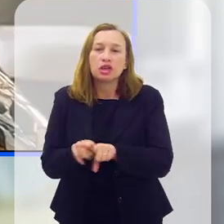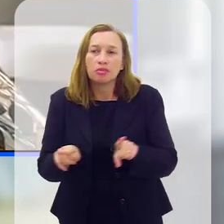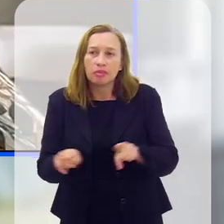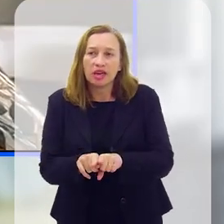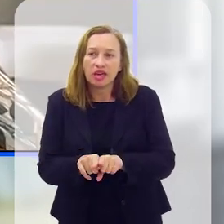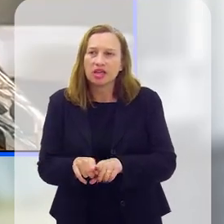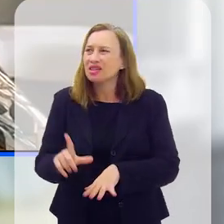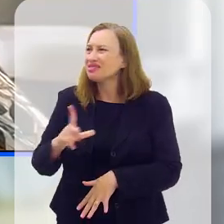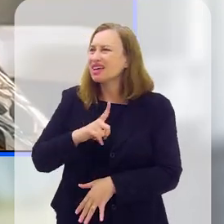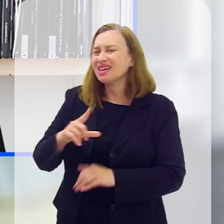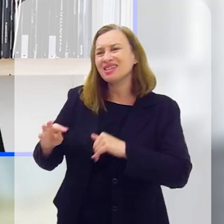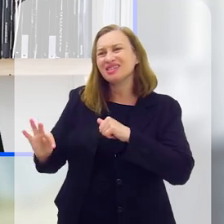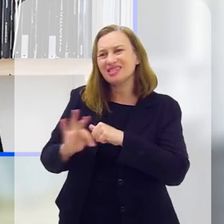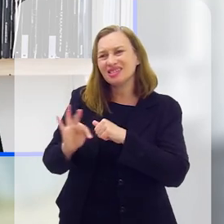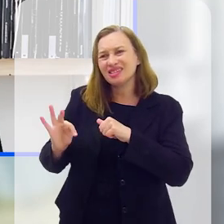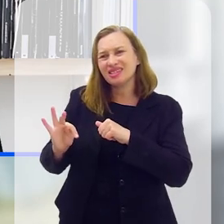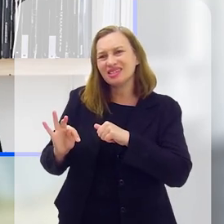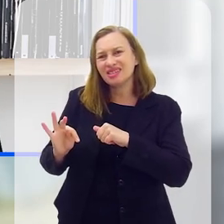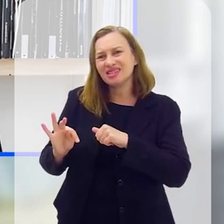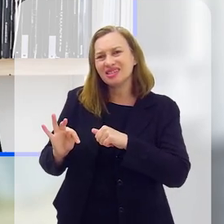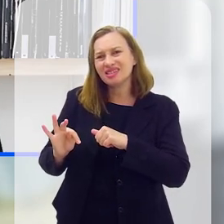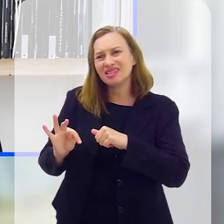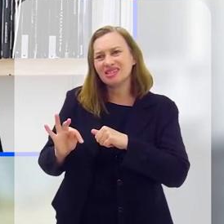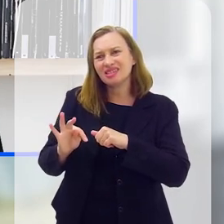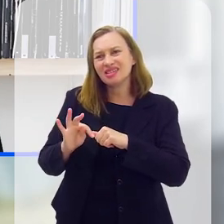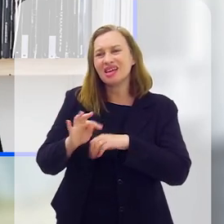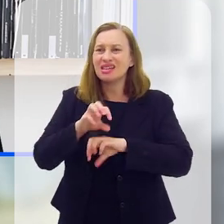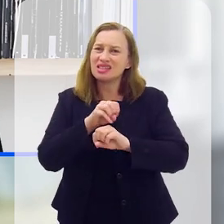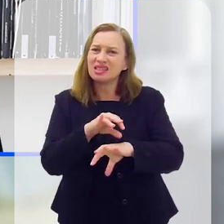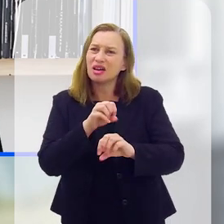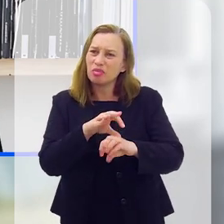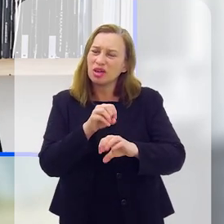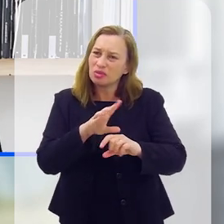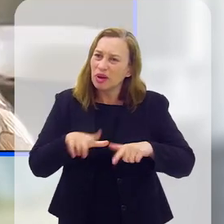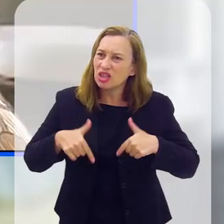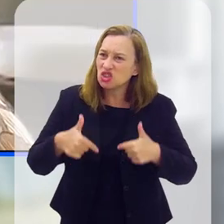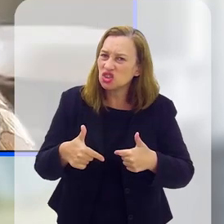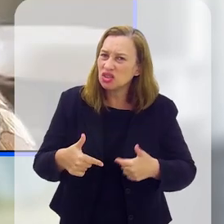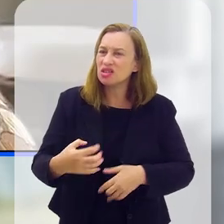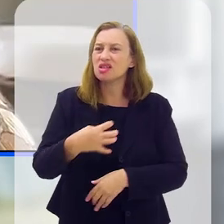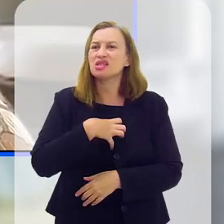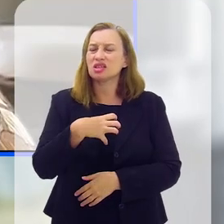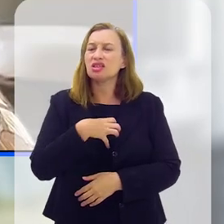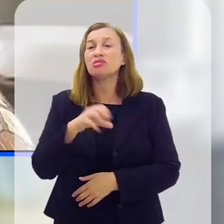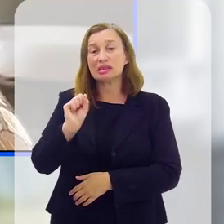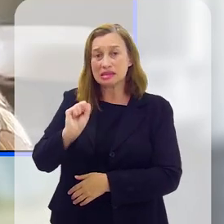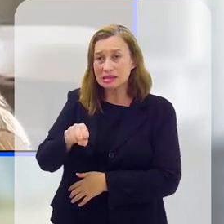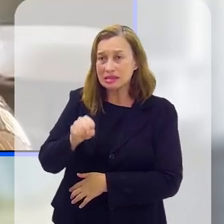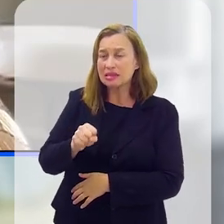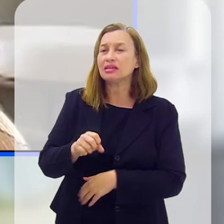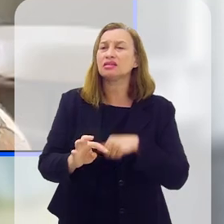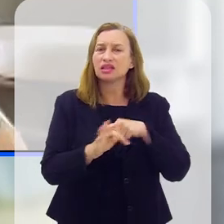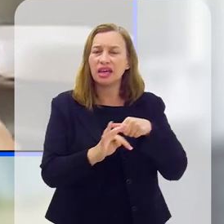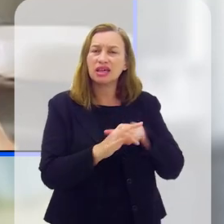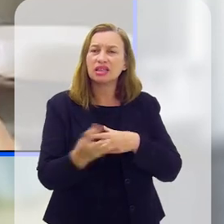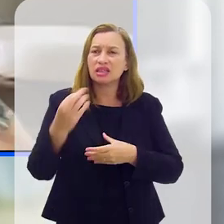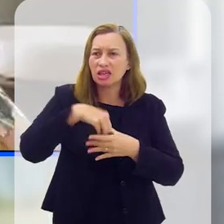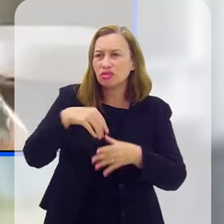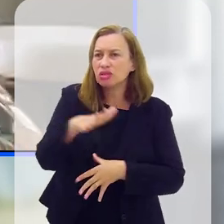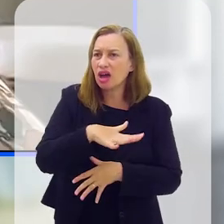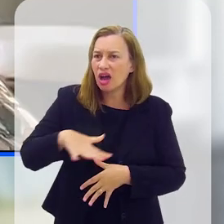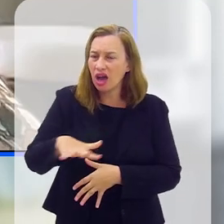profissional também. E existem técnicas que auxiliem nesse sentido? Existem várias técnicas, sim,